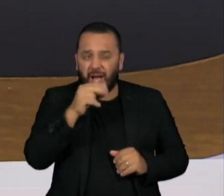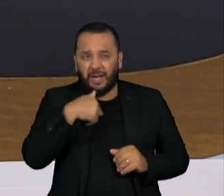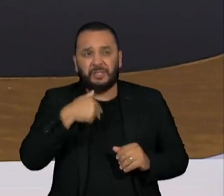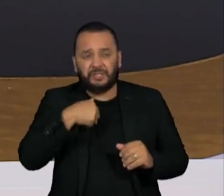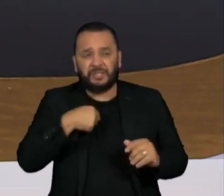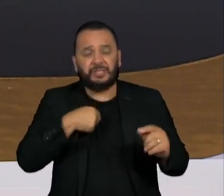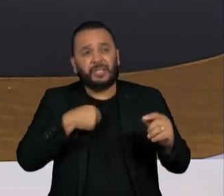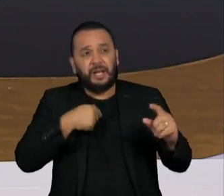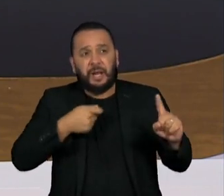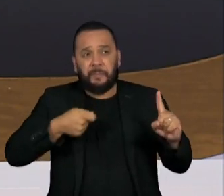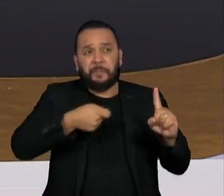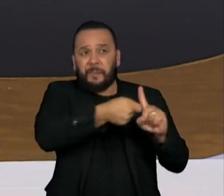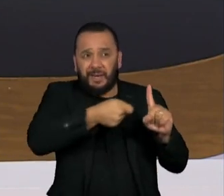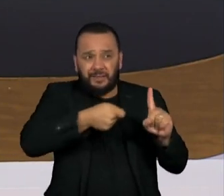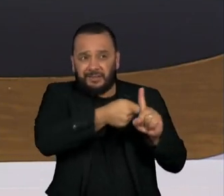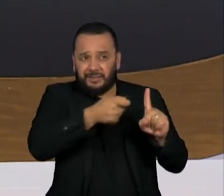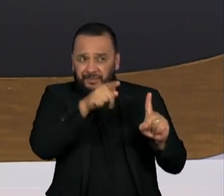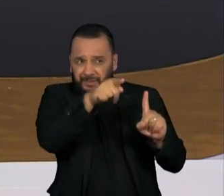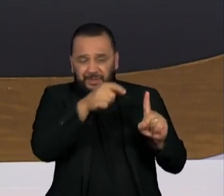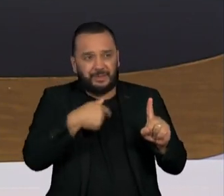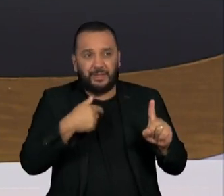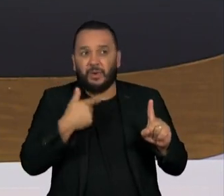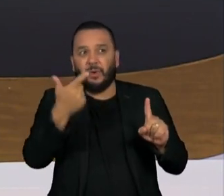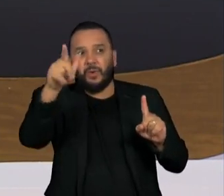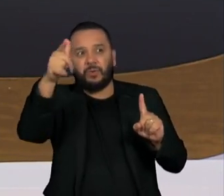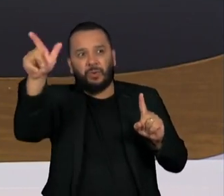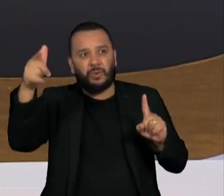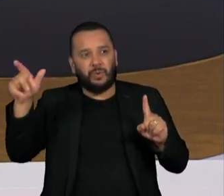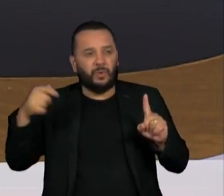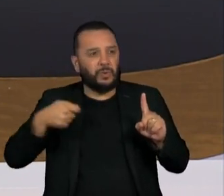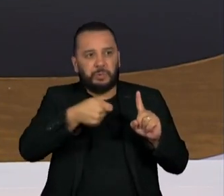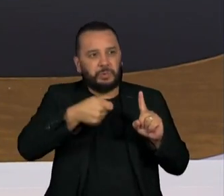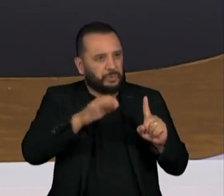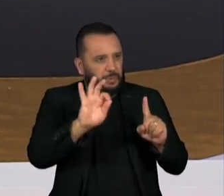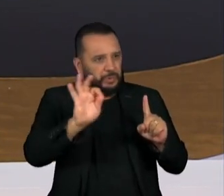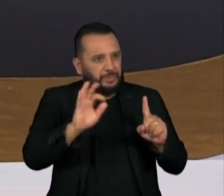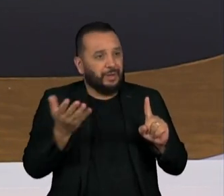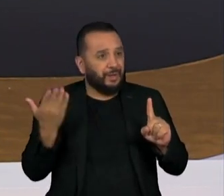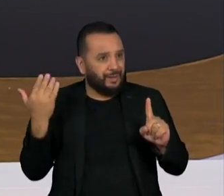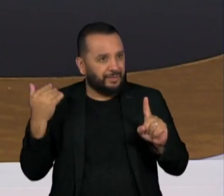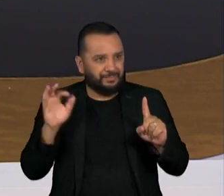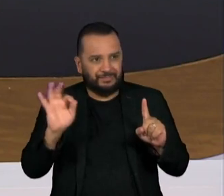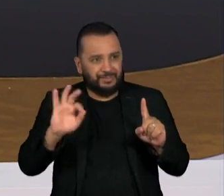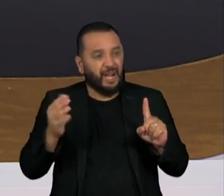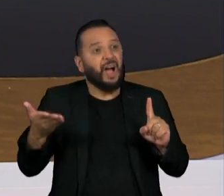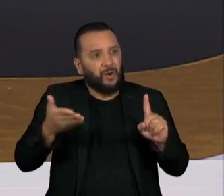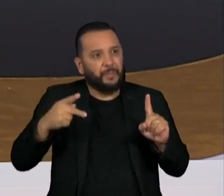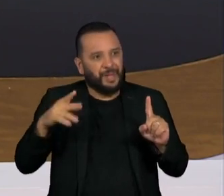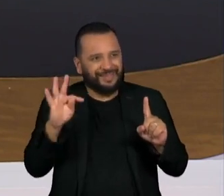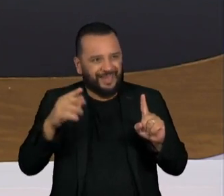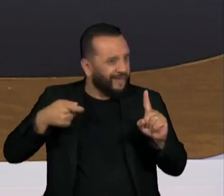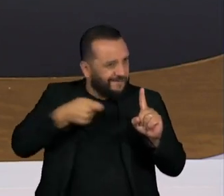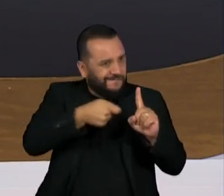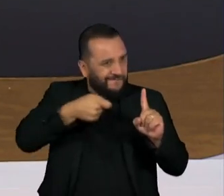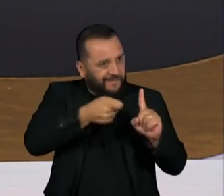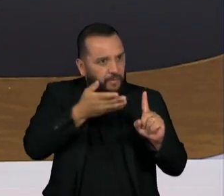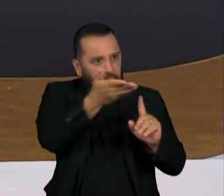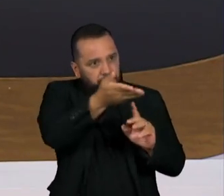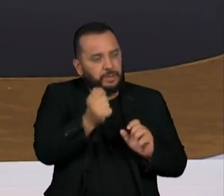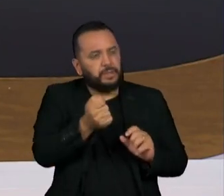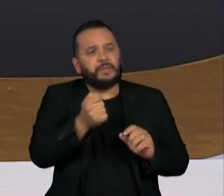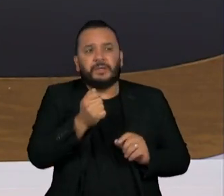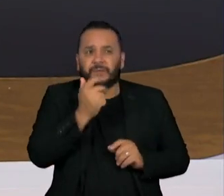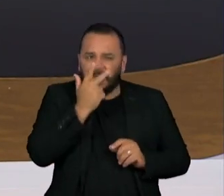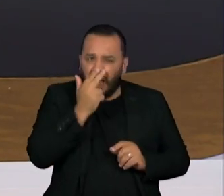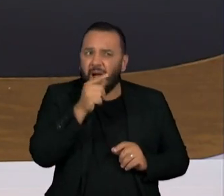incisiva o senhor não enfrentou por parte dos partidos que compunham a coalizão anterior. Isso pode ser um fator para